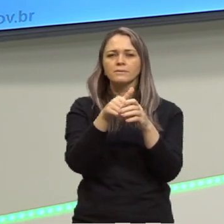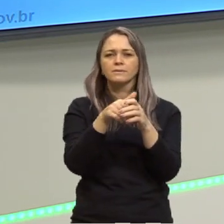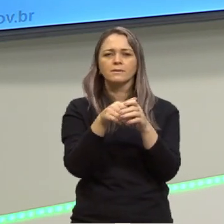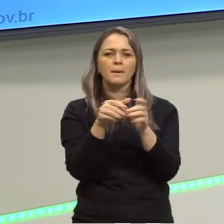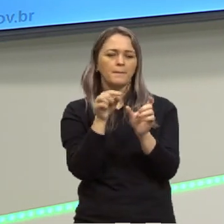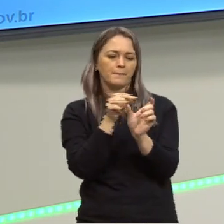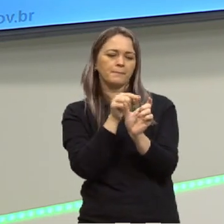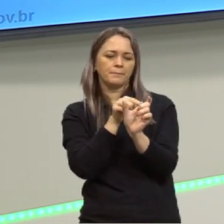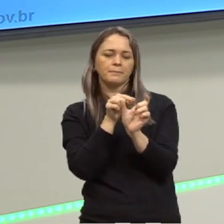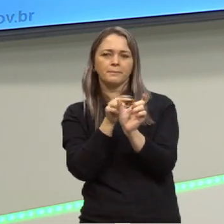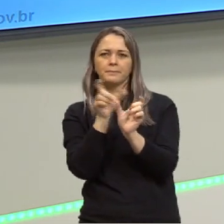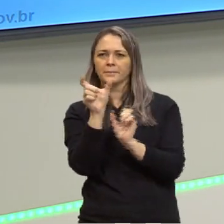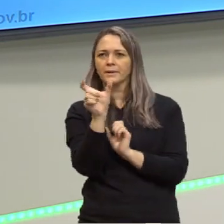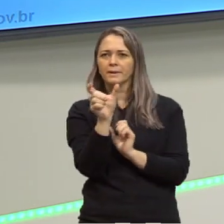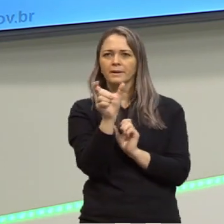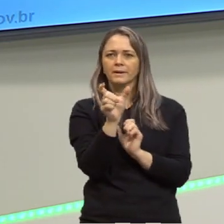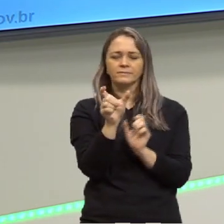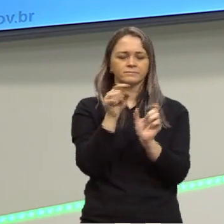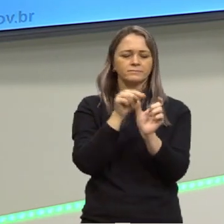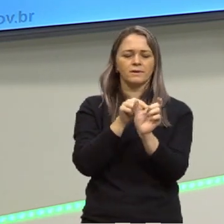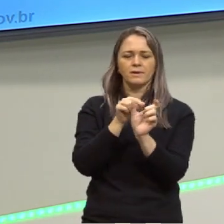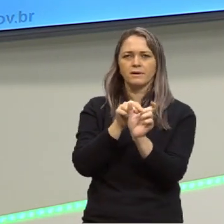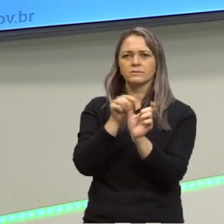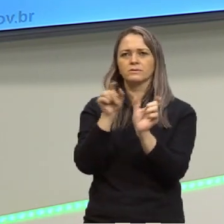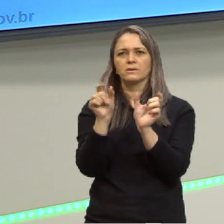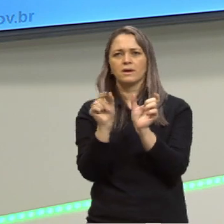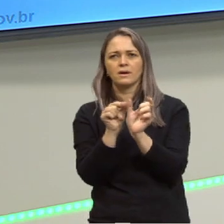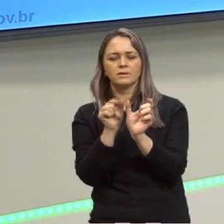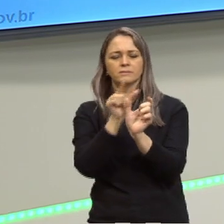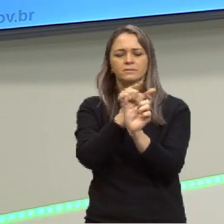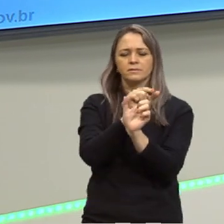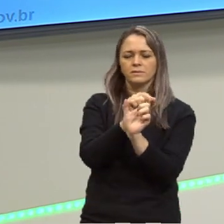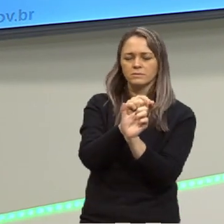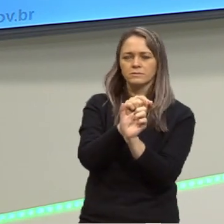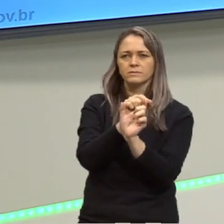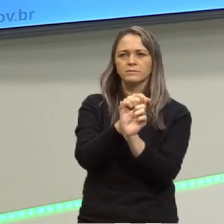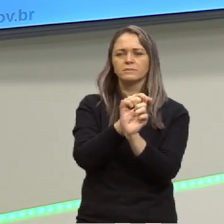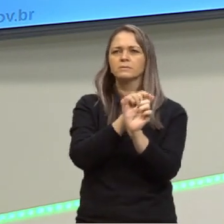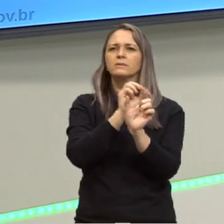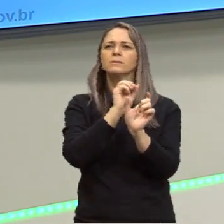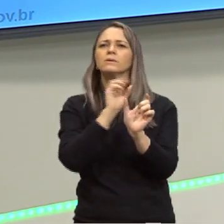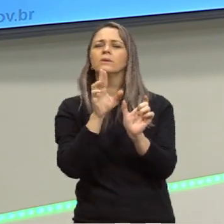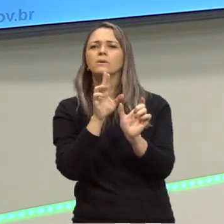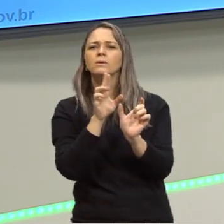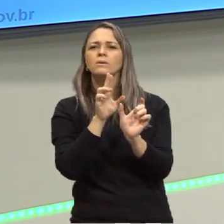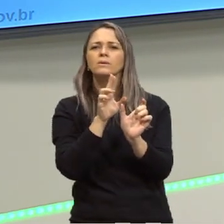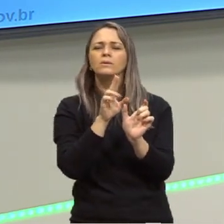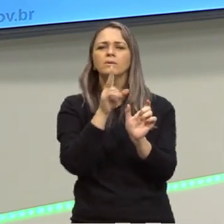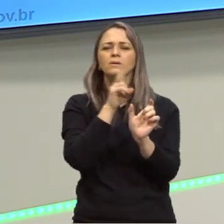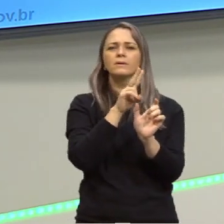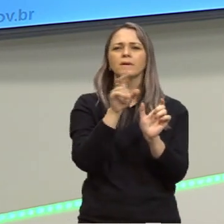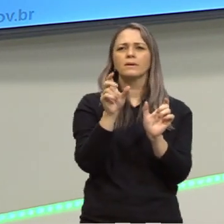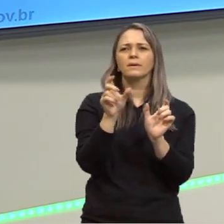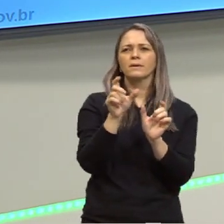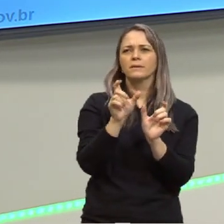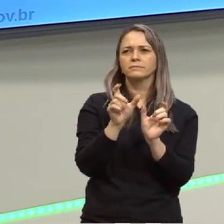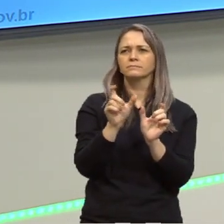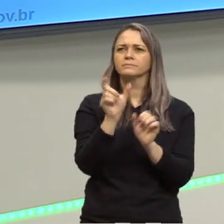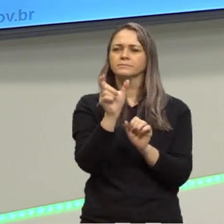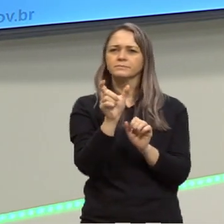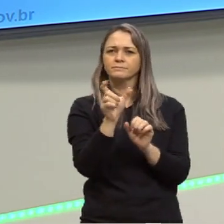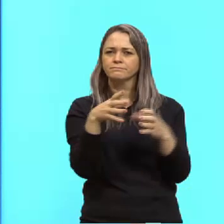palavra, radical, prefixo, sufixos, ou olhando essas palavras como se elas fossem classes.